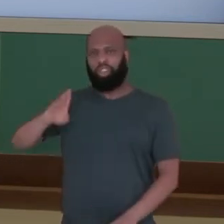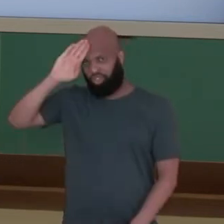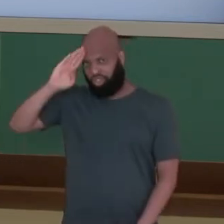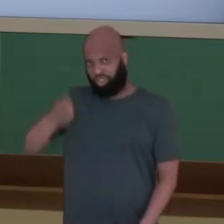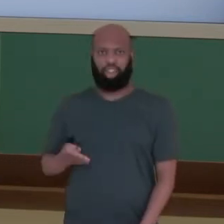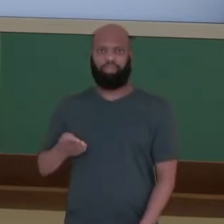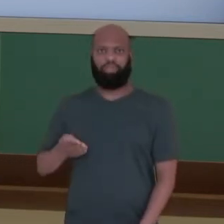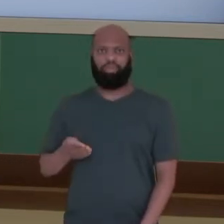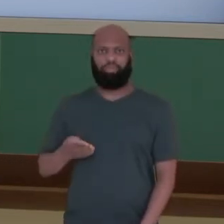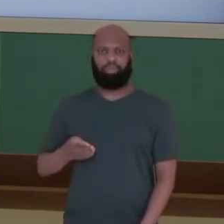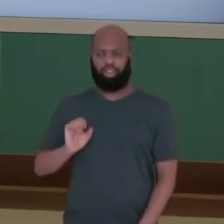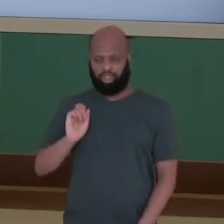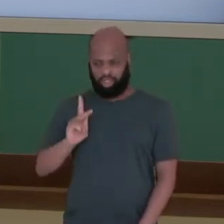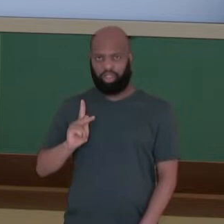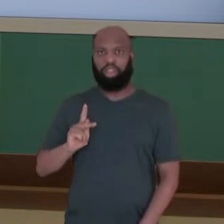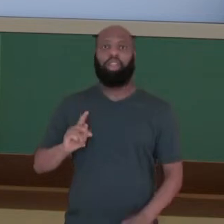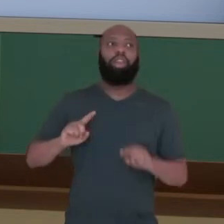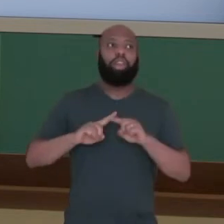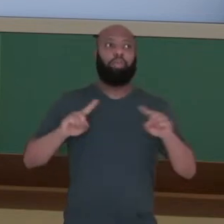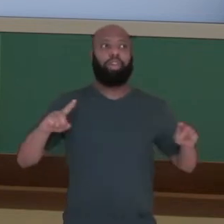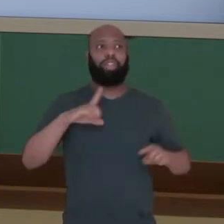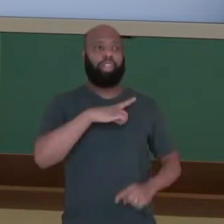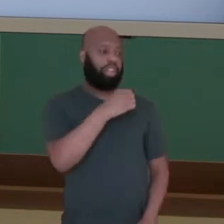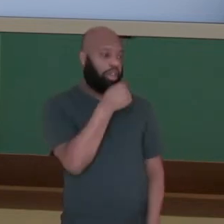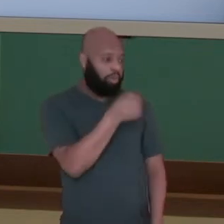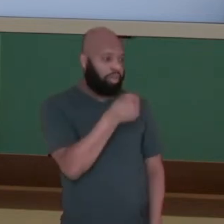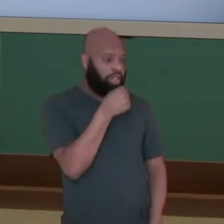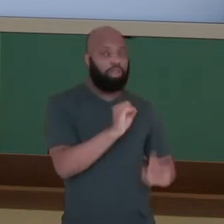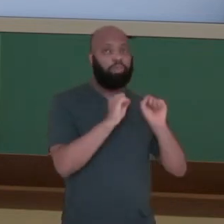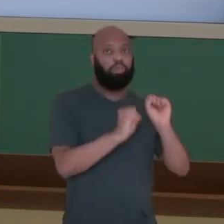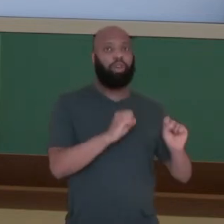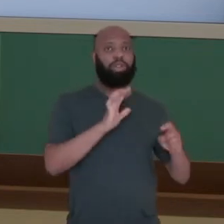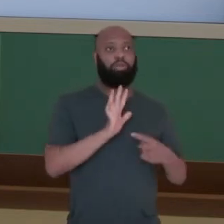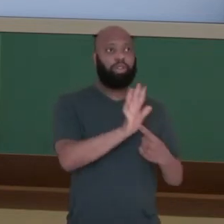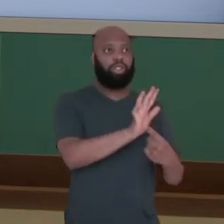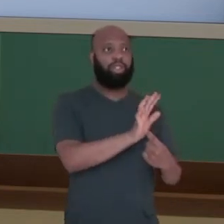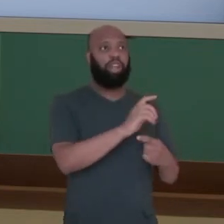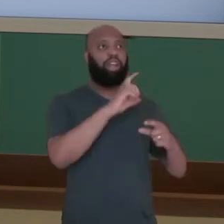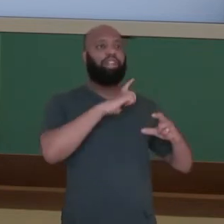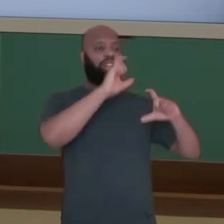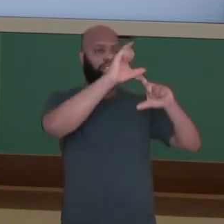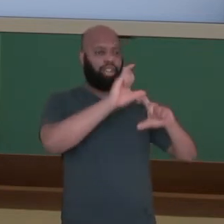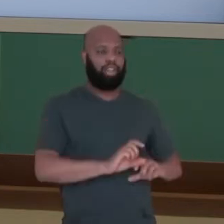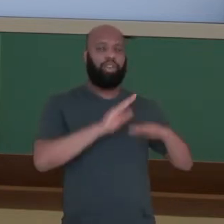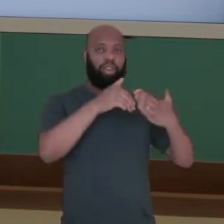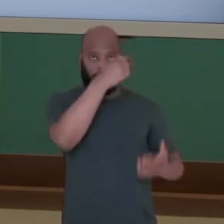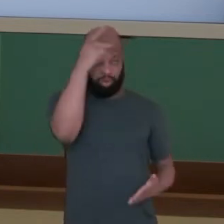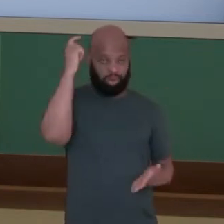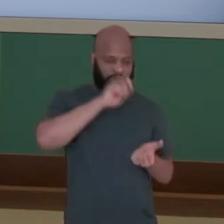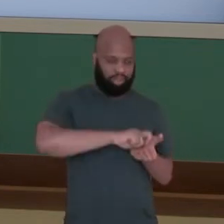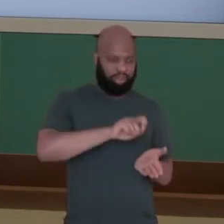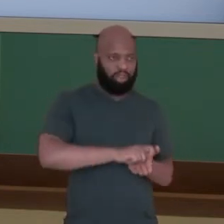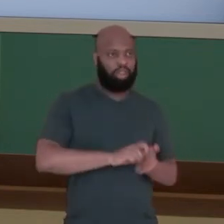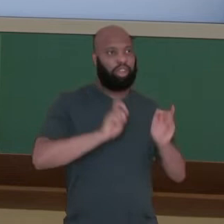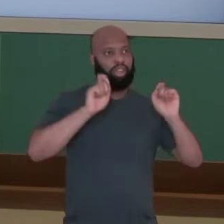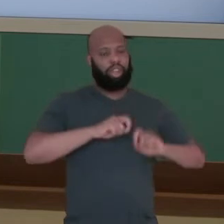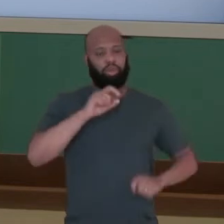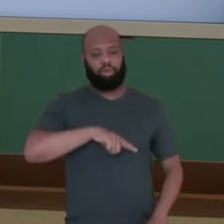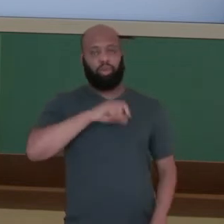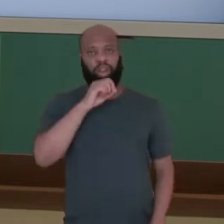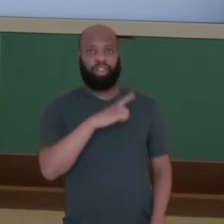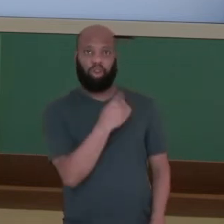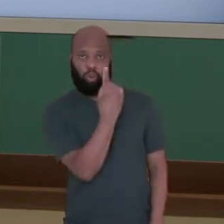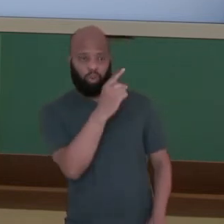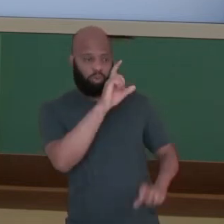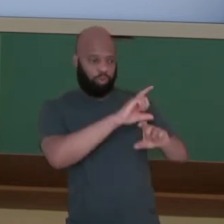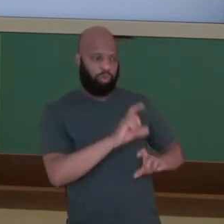ser objetiva. Como a reportagem pode ser apresentada por meio de tópicos, o jornalista pode optar por, em um dos tópicos,